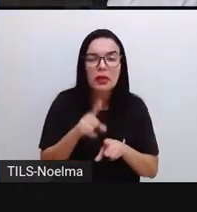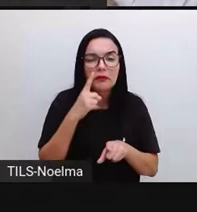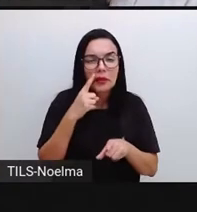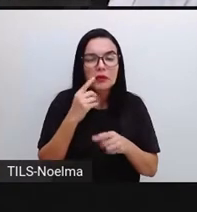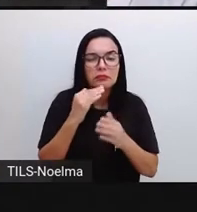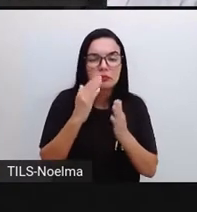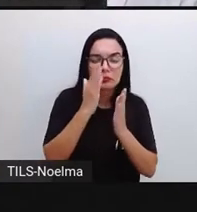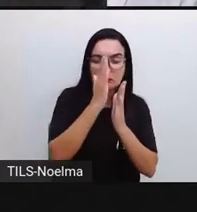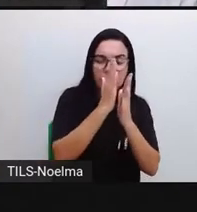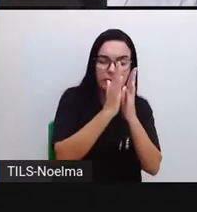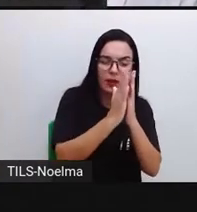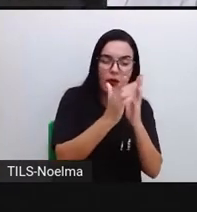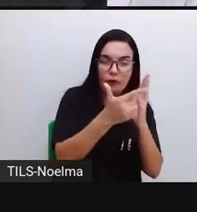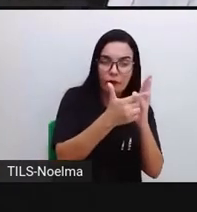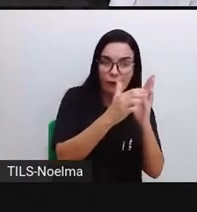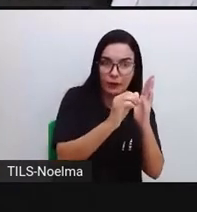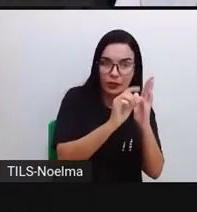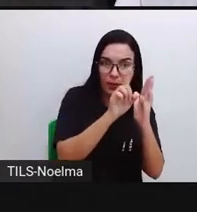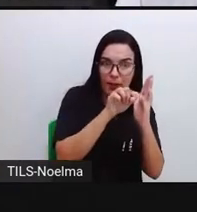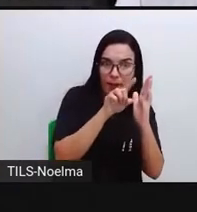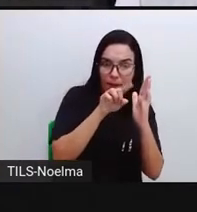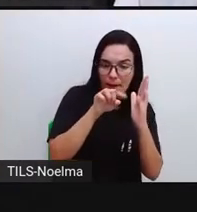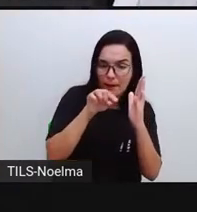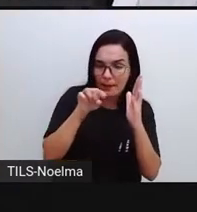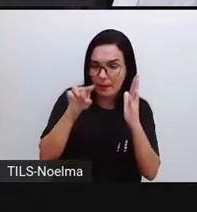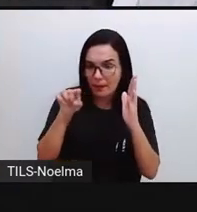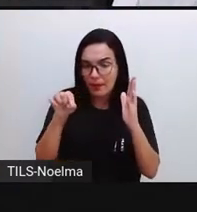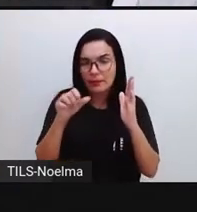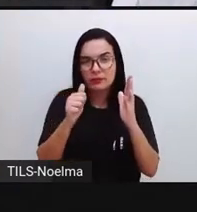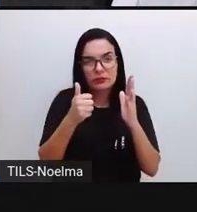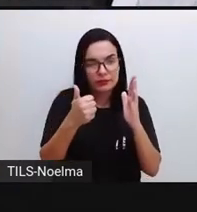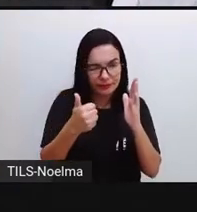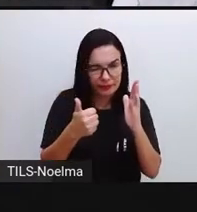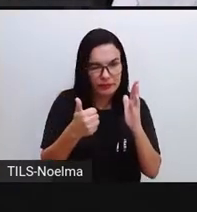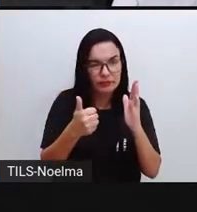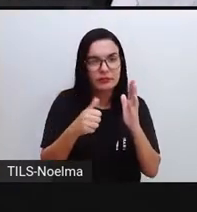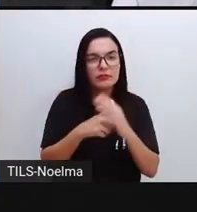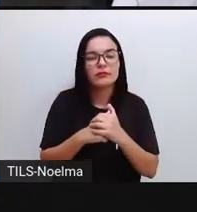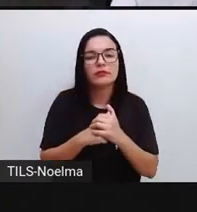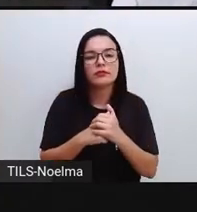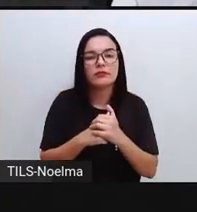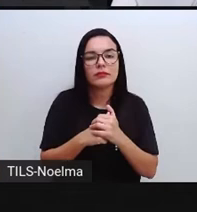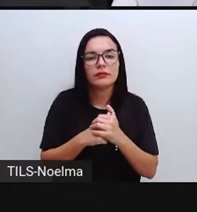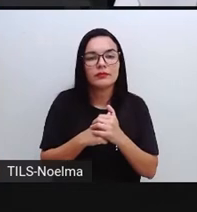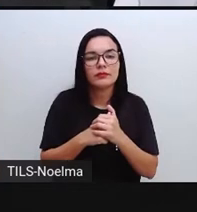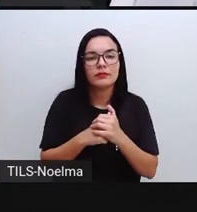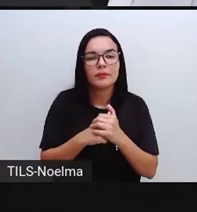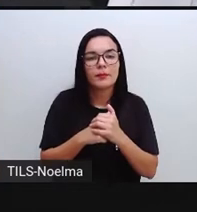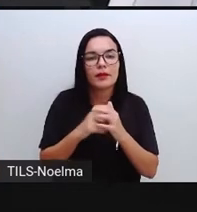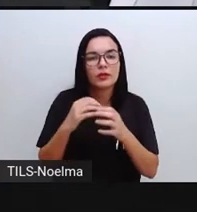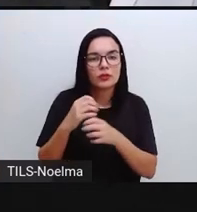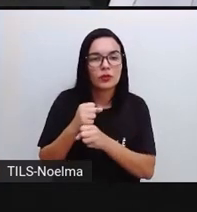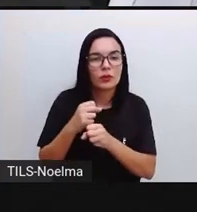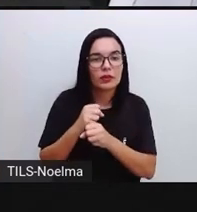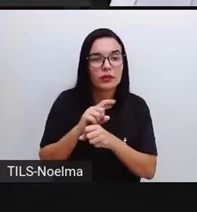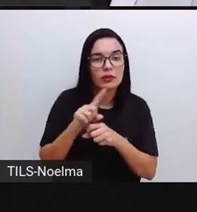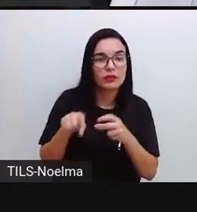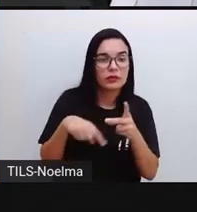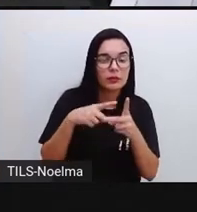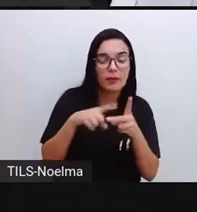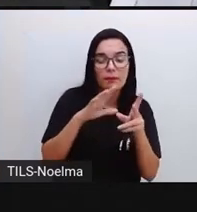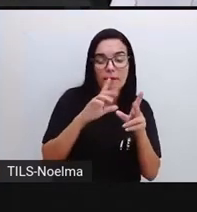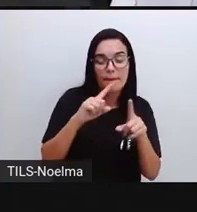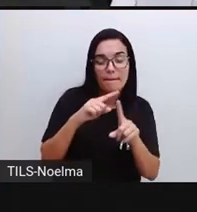os 20 palitinhos, né, representando os 20 selos que ele já tem e desenhar